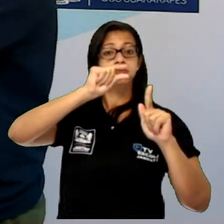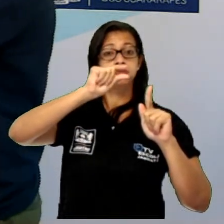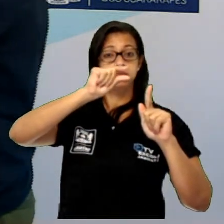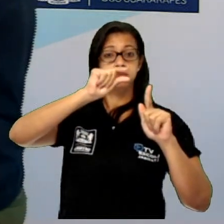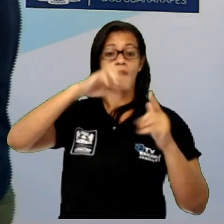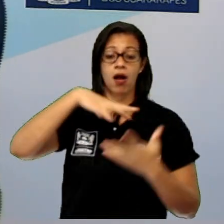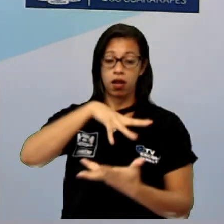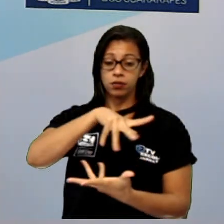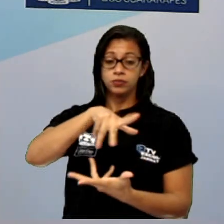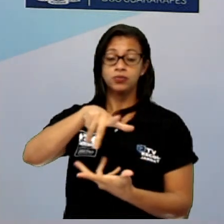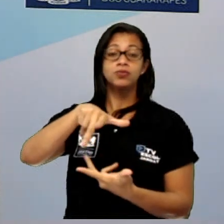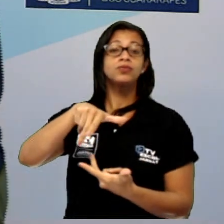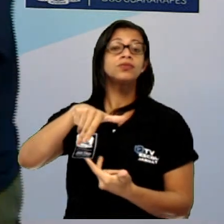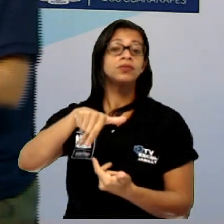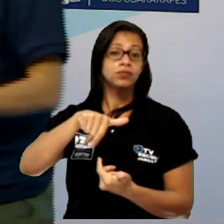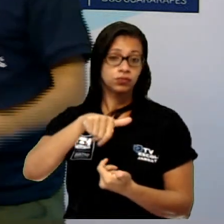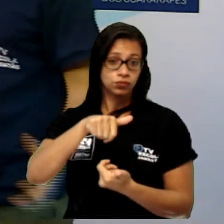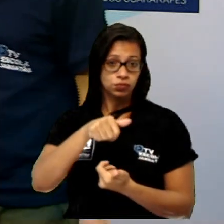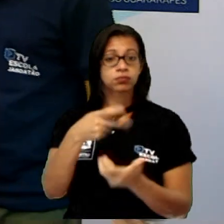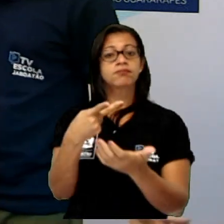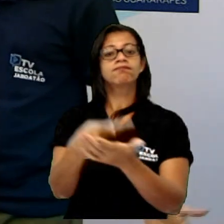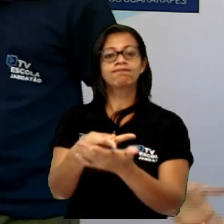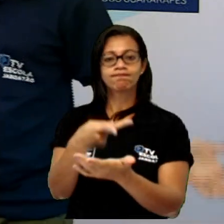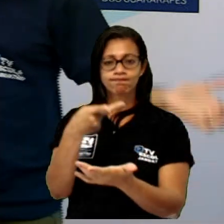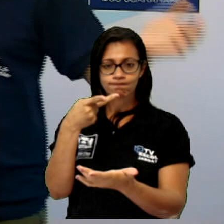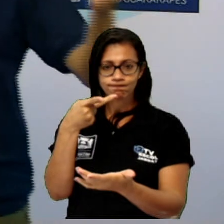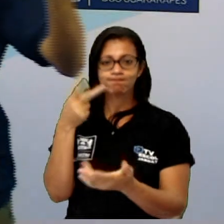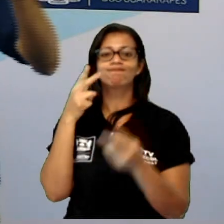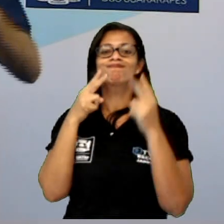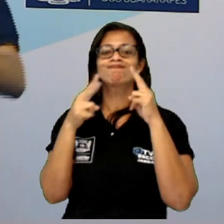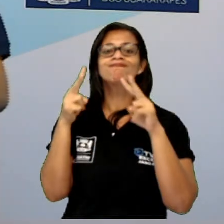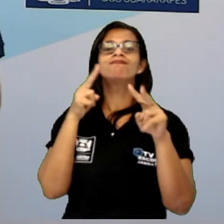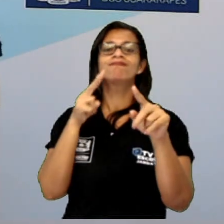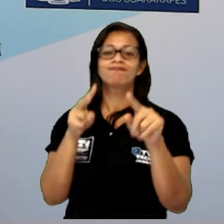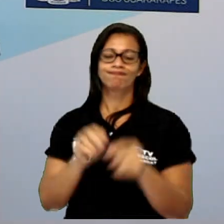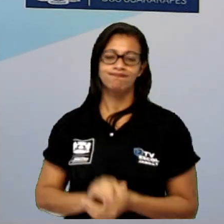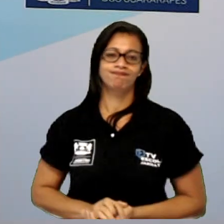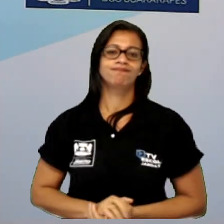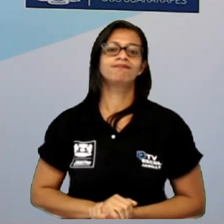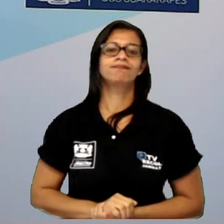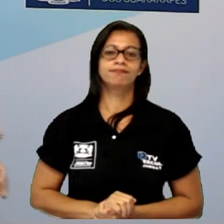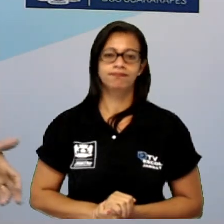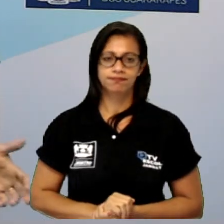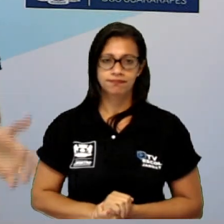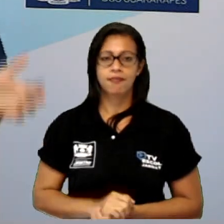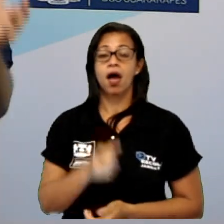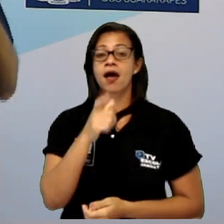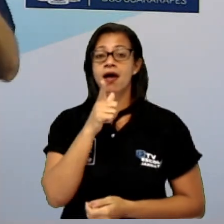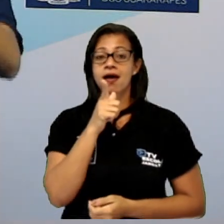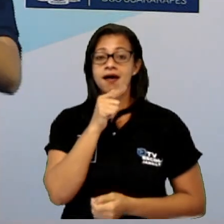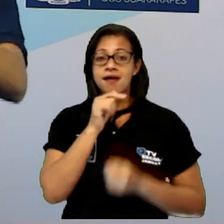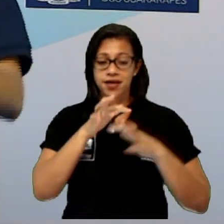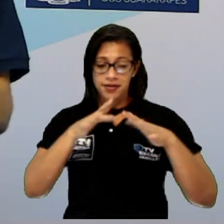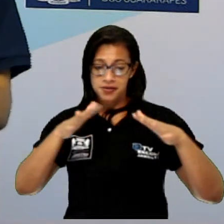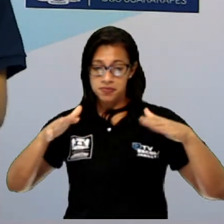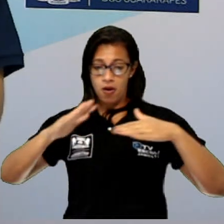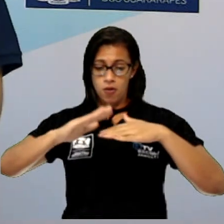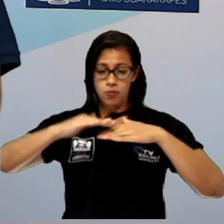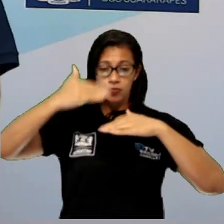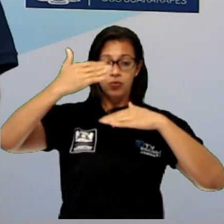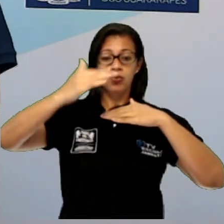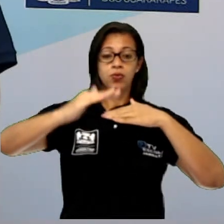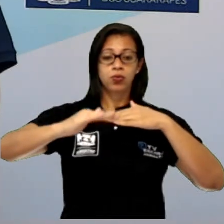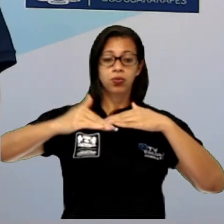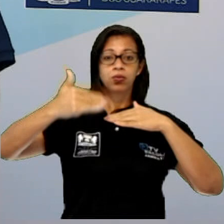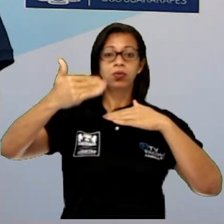acontece essa consequência aqui das ondas ficarem mais fortes do mar, não é? E o avanço do mar acontece,